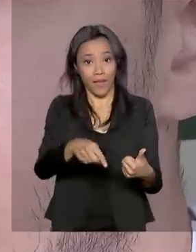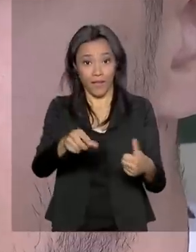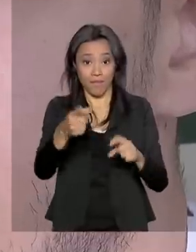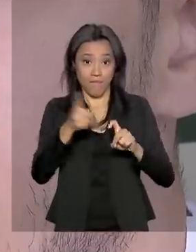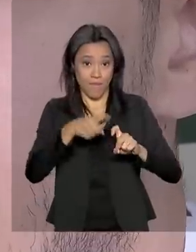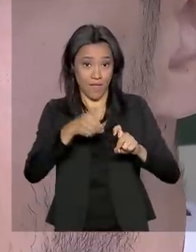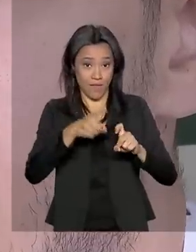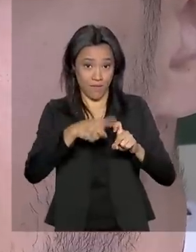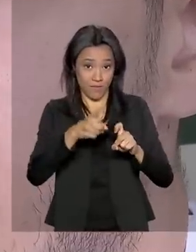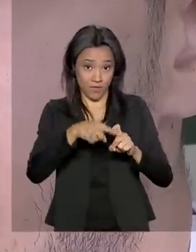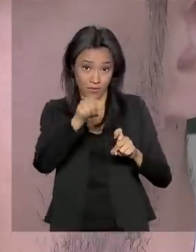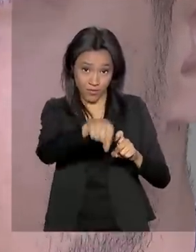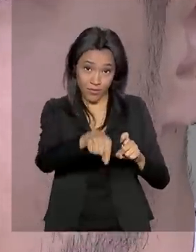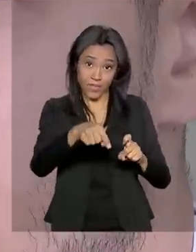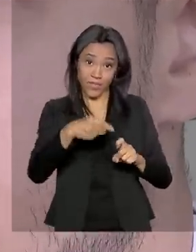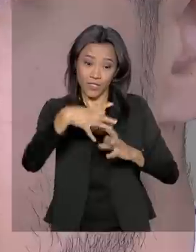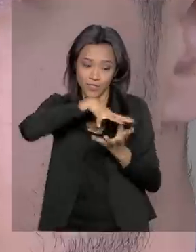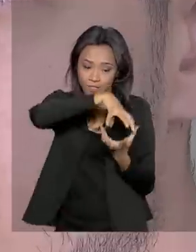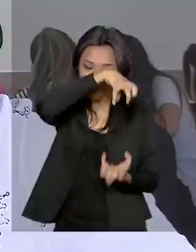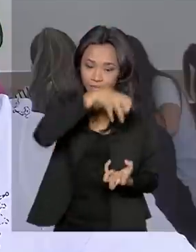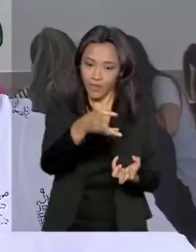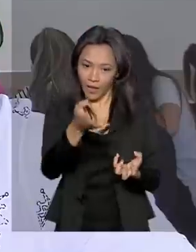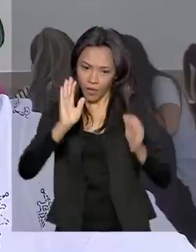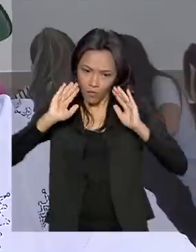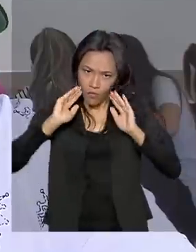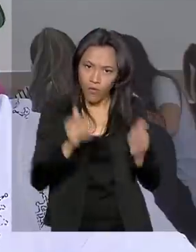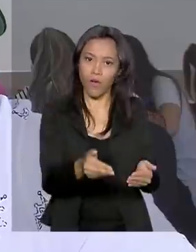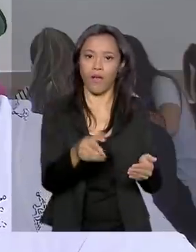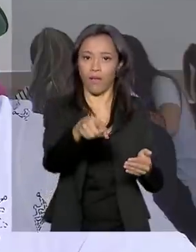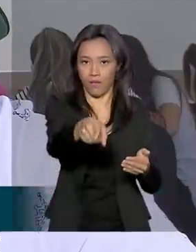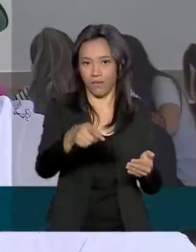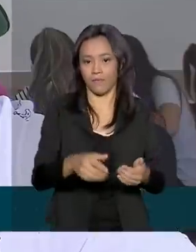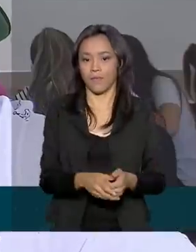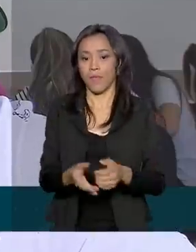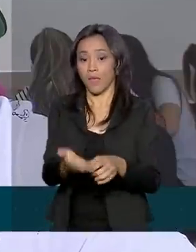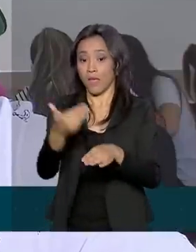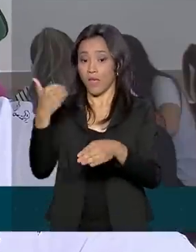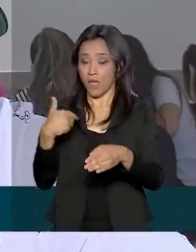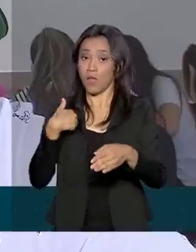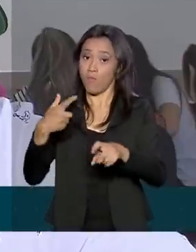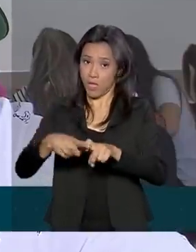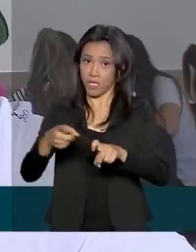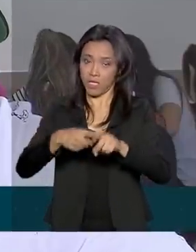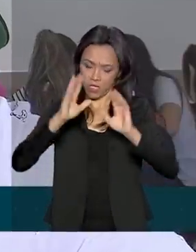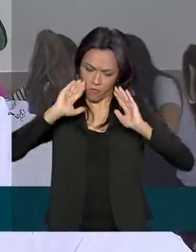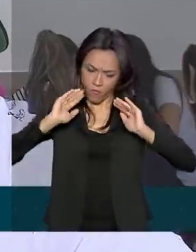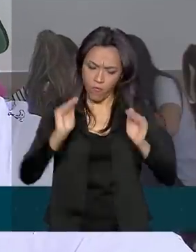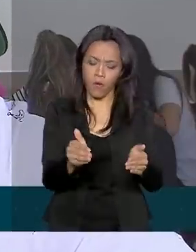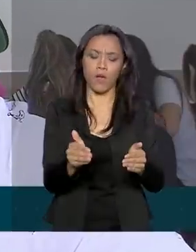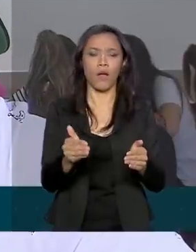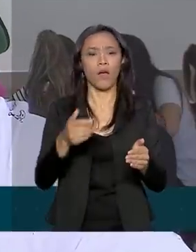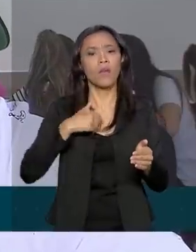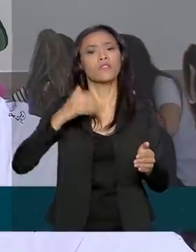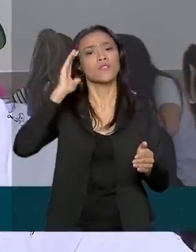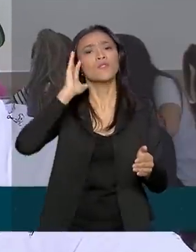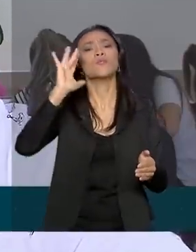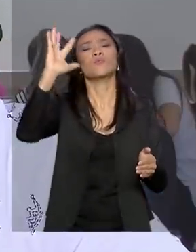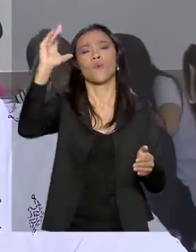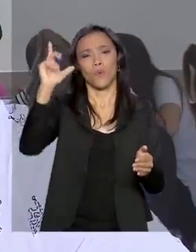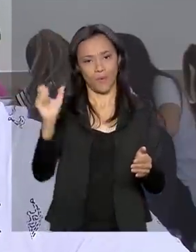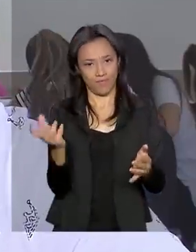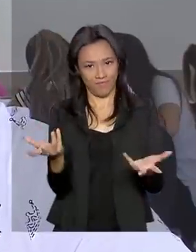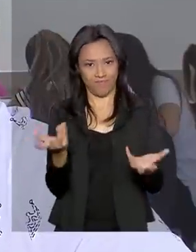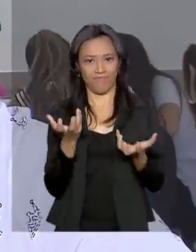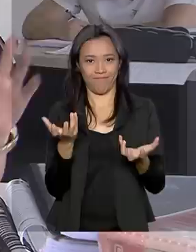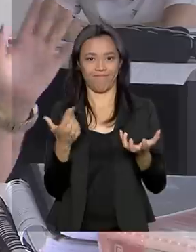E conta que o sonho agora virou meta. Eu tomei fazer medicina como meta agora para realizar esse sonho que